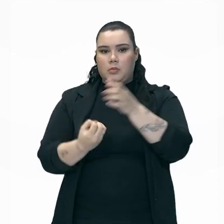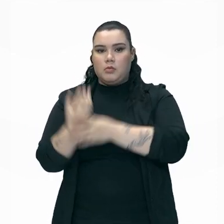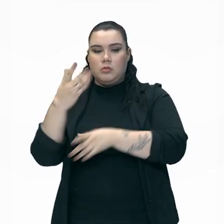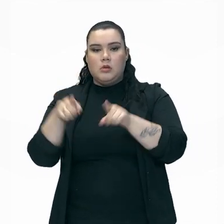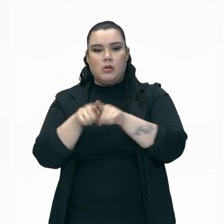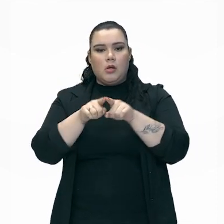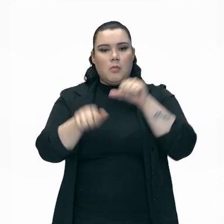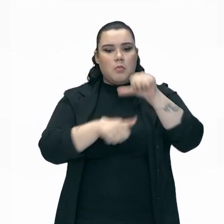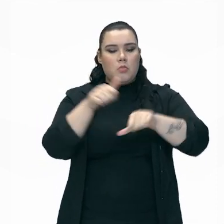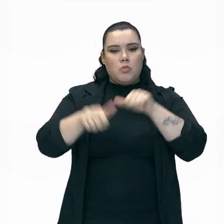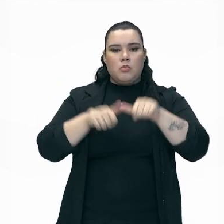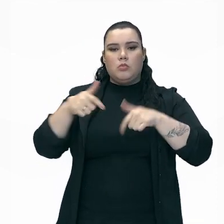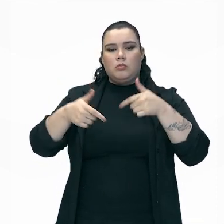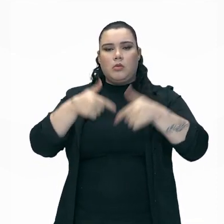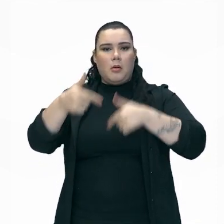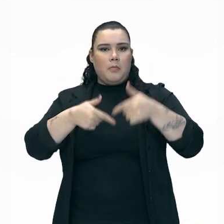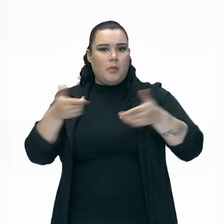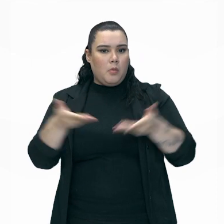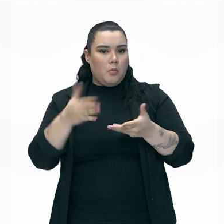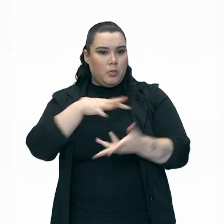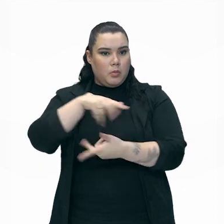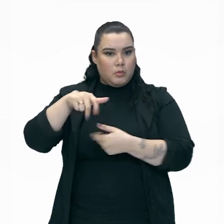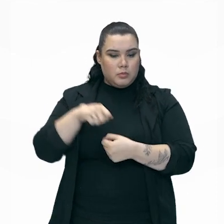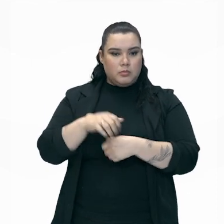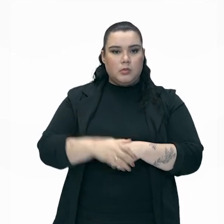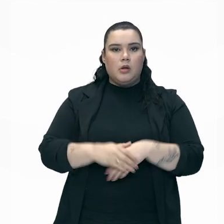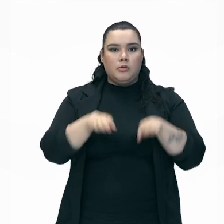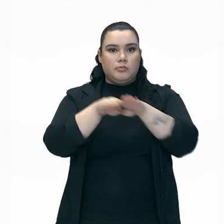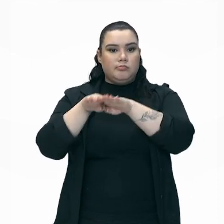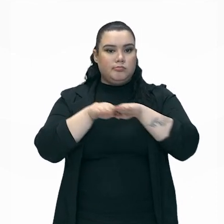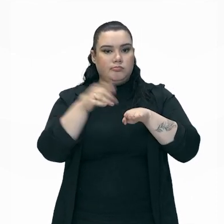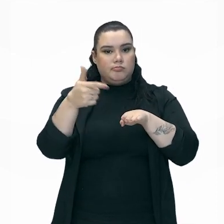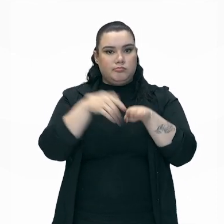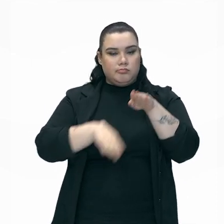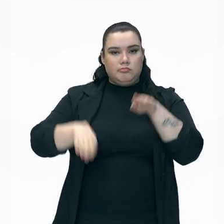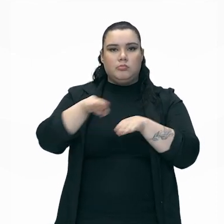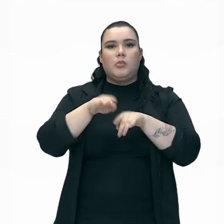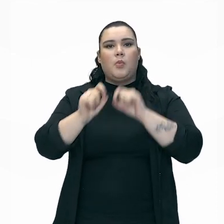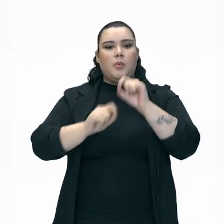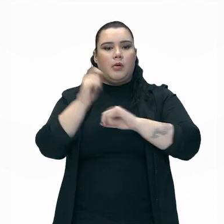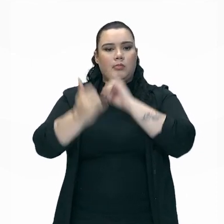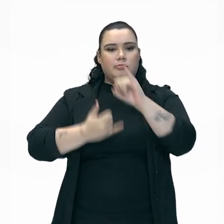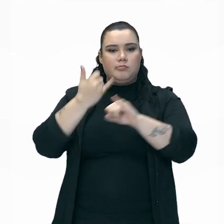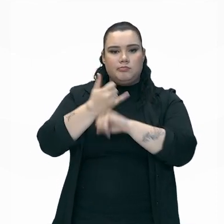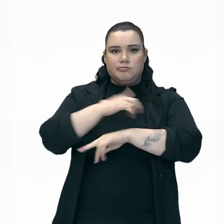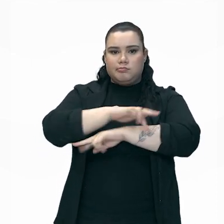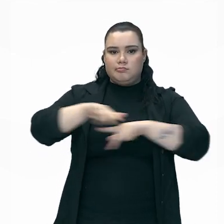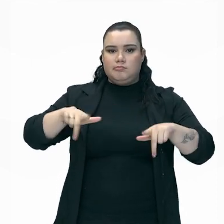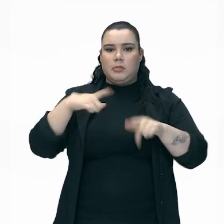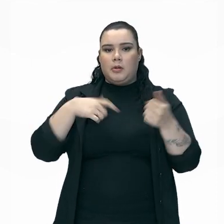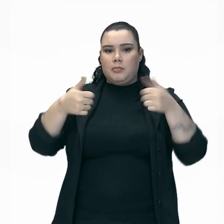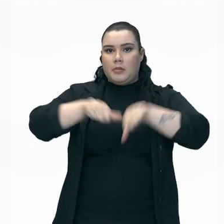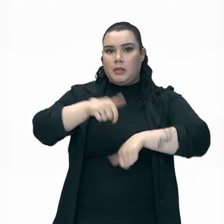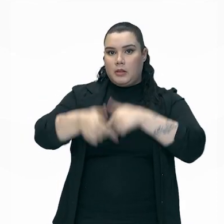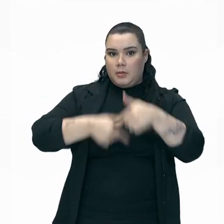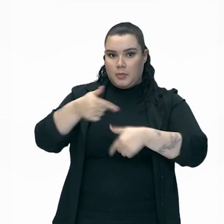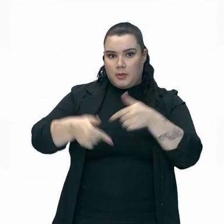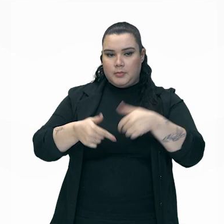e configurações de mercado no mundo atual, desigualdade social, exclusão digital e precarização das relações de trabalho,